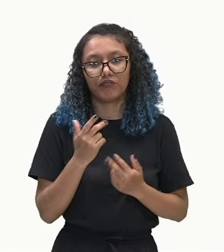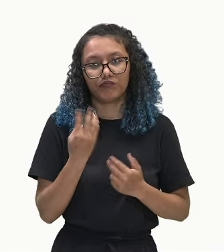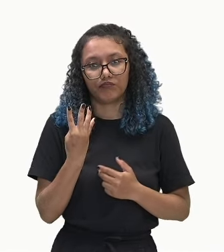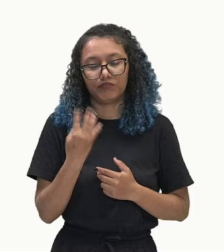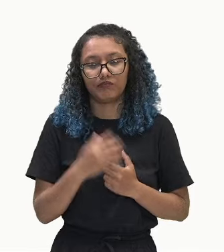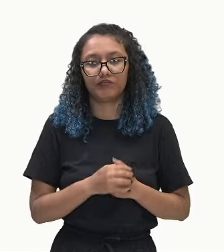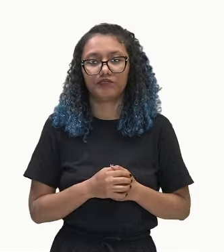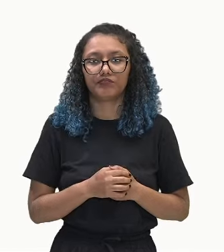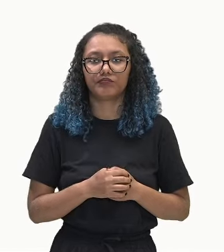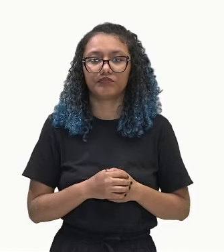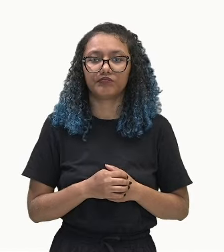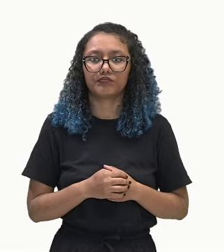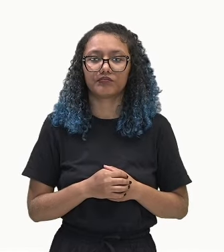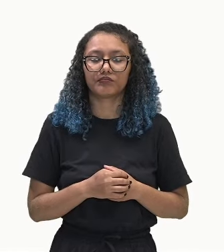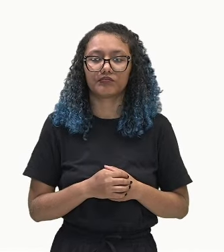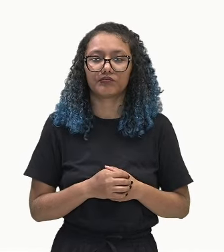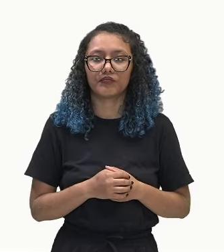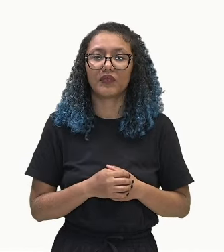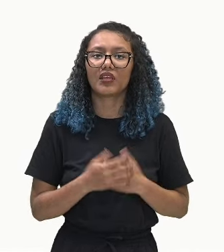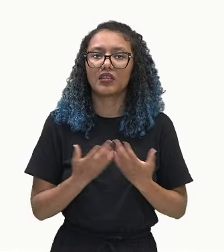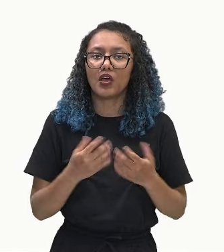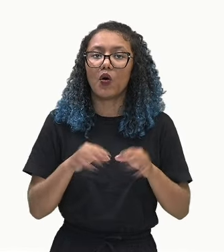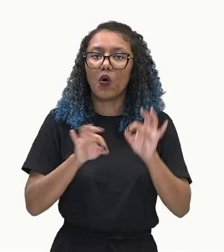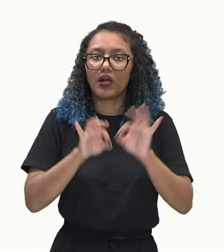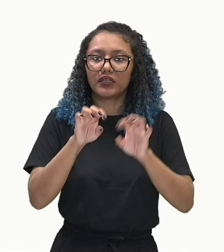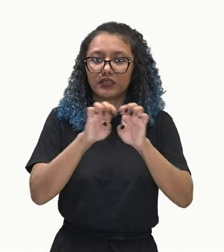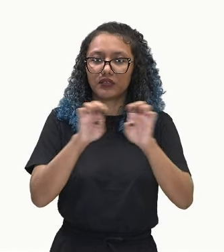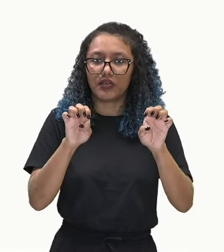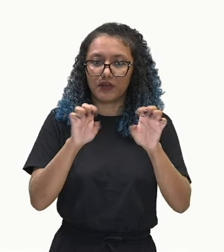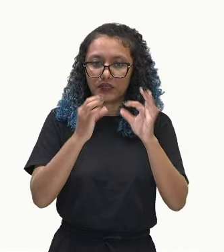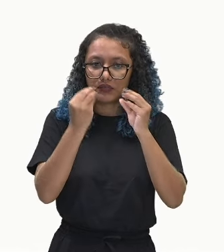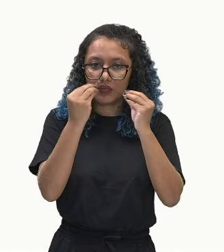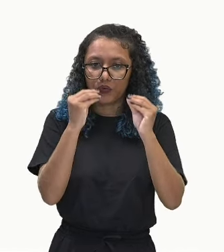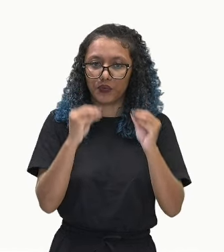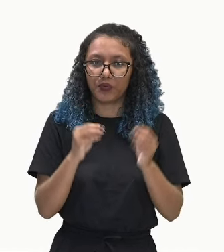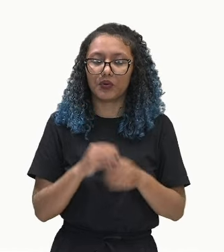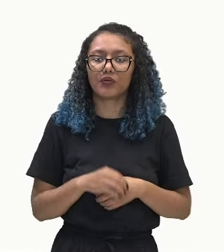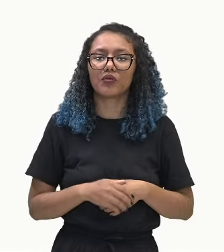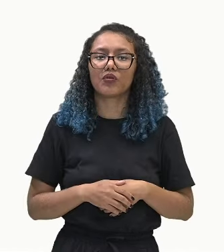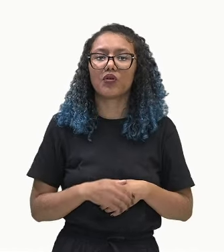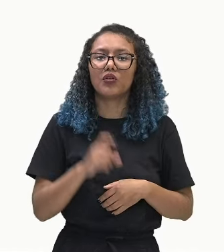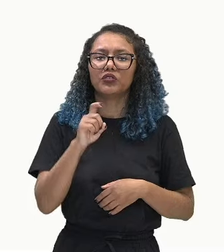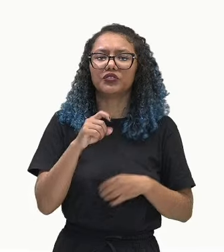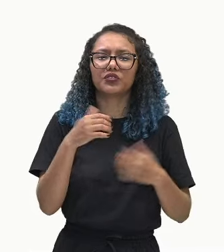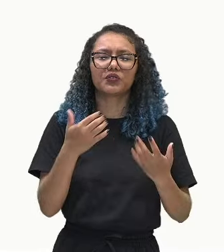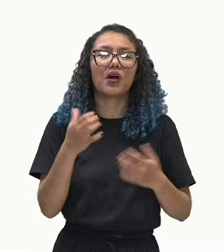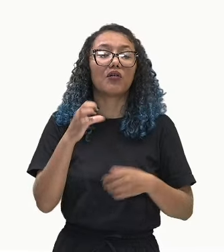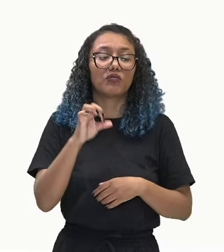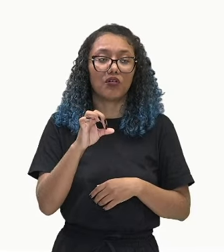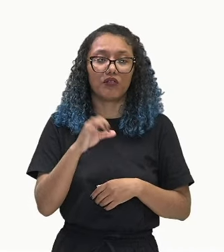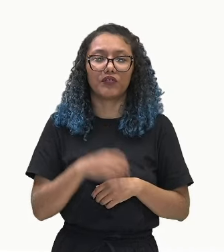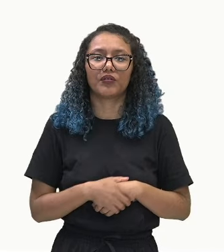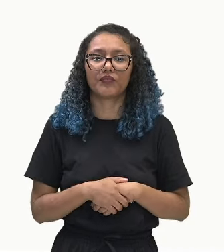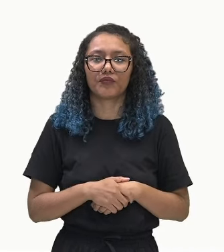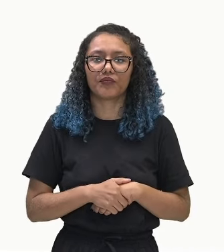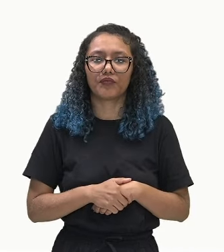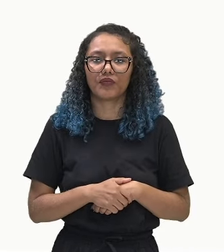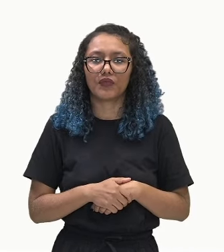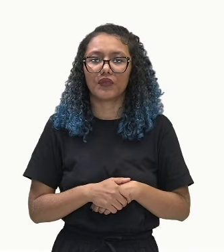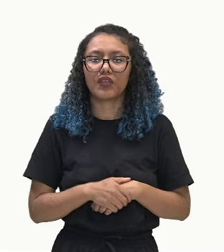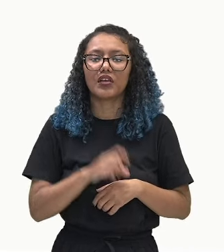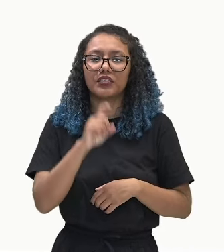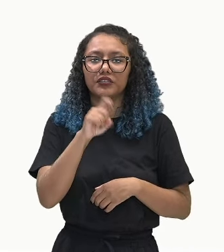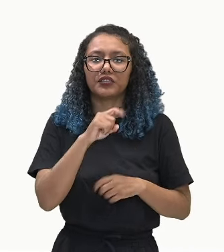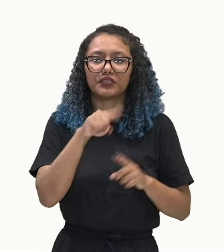A gente usando as notações. x, o termo do meio. 9. x mais a razão.